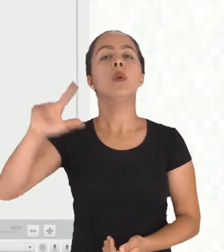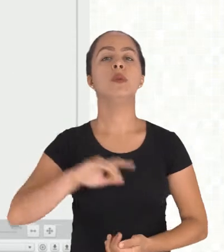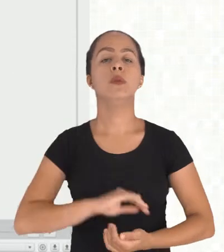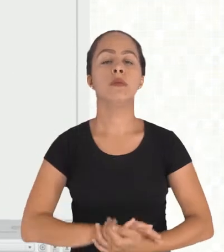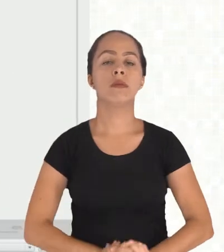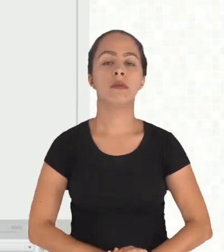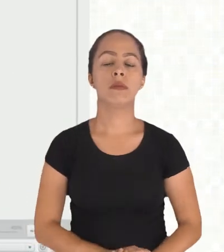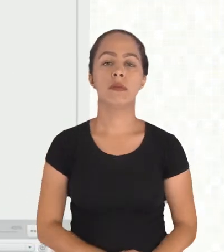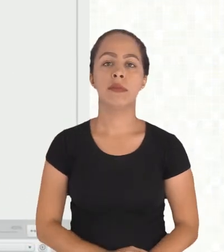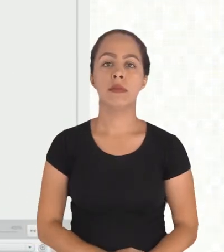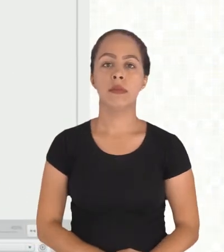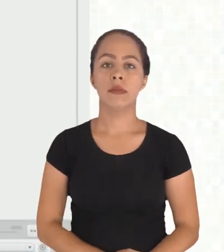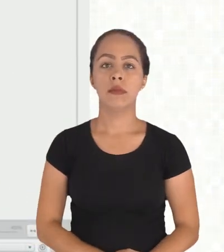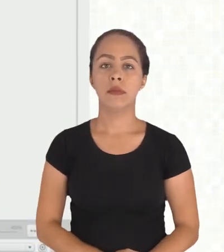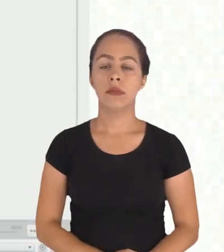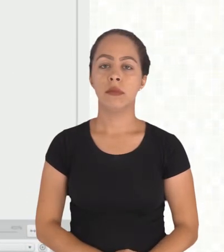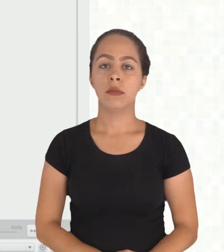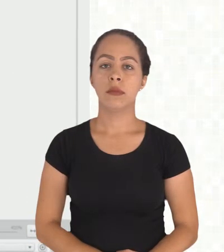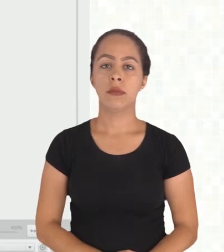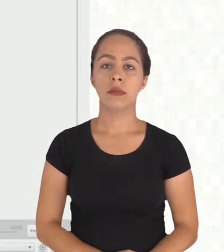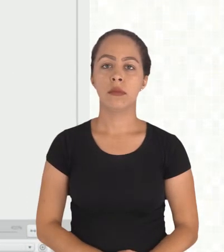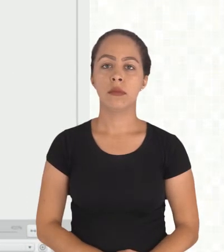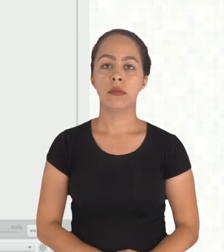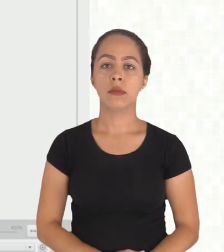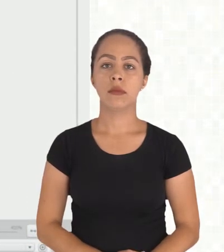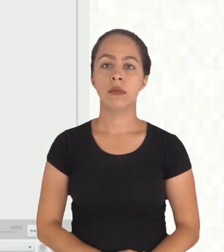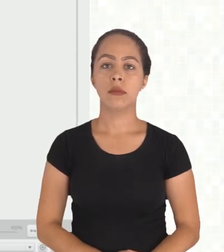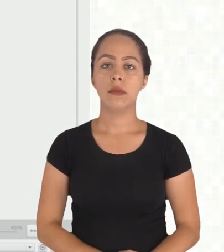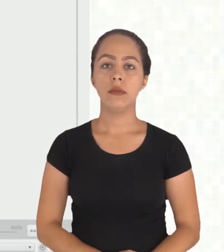ao carregar... ah não posso isso aqui porque é muito grande